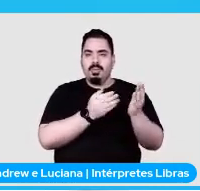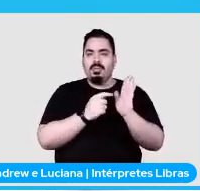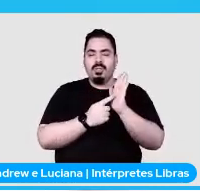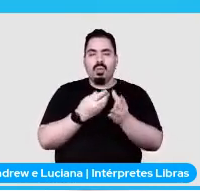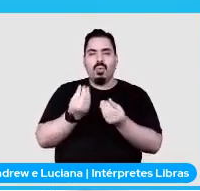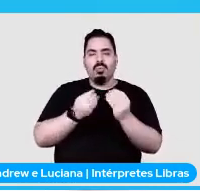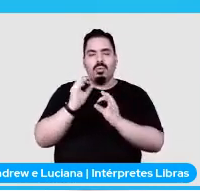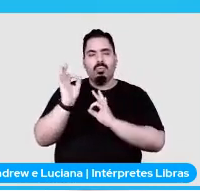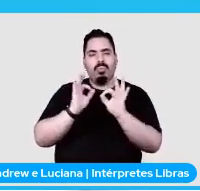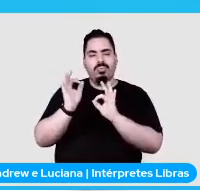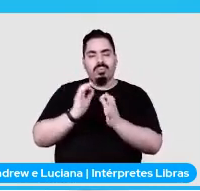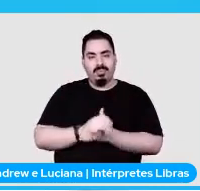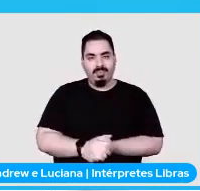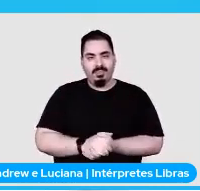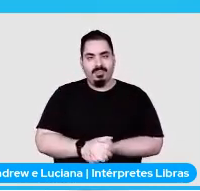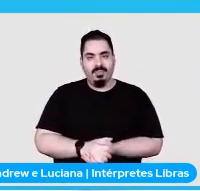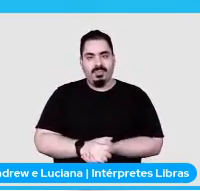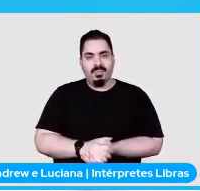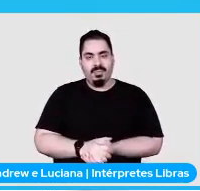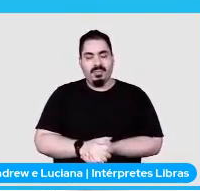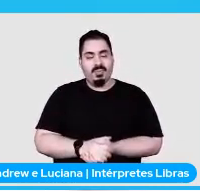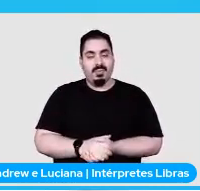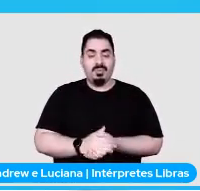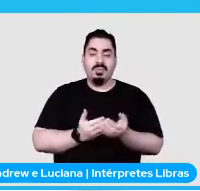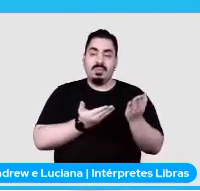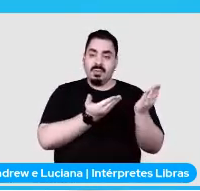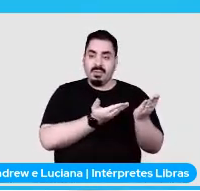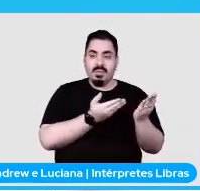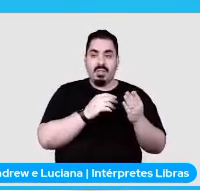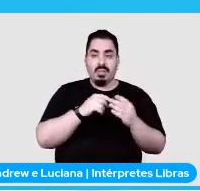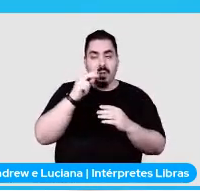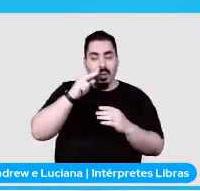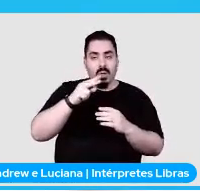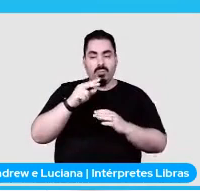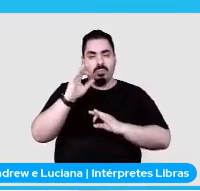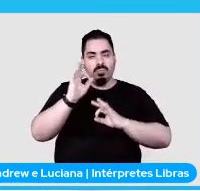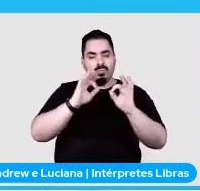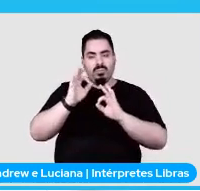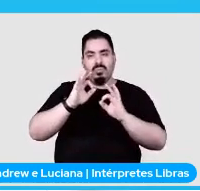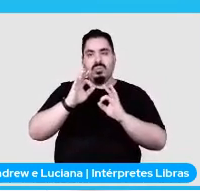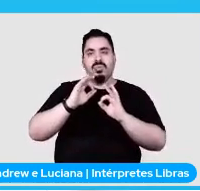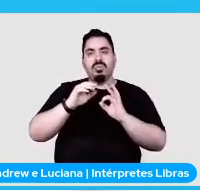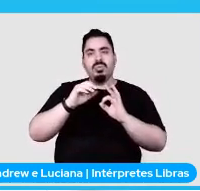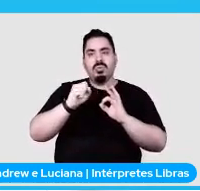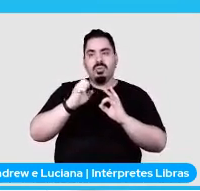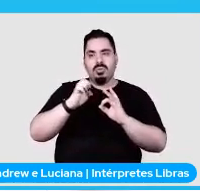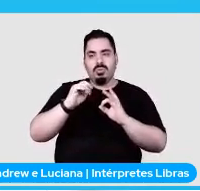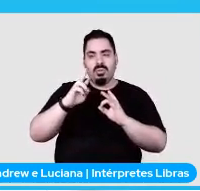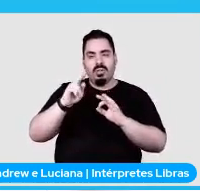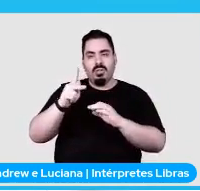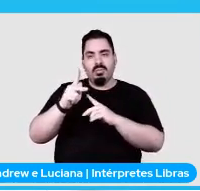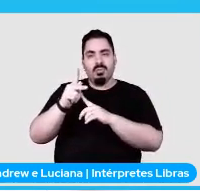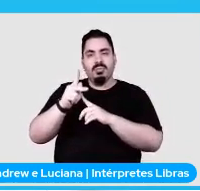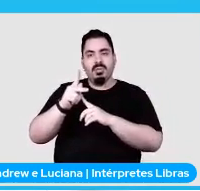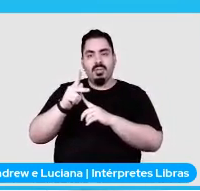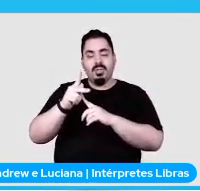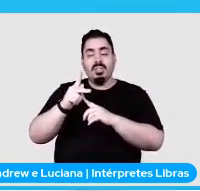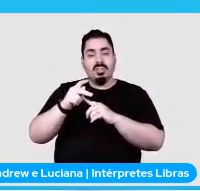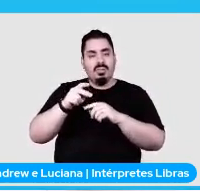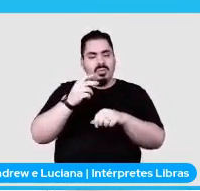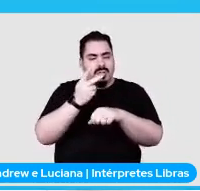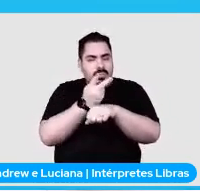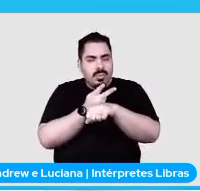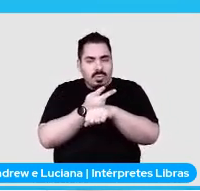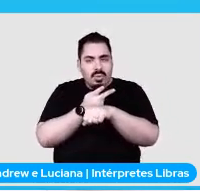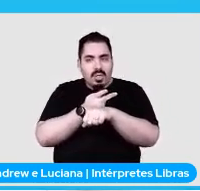Isso aqui é o diagrama da arquitetura do Scrapping. Ele tem na documentação, se você entrar na documentação do Scrapping e procurar arquitetura,